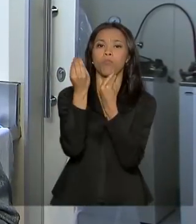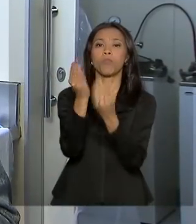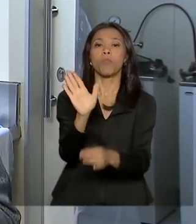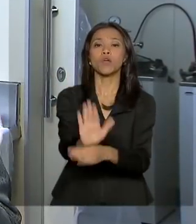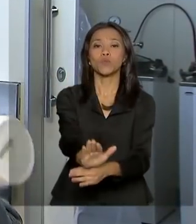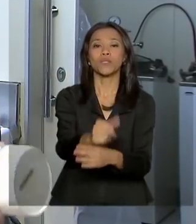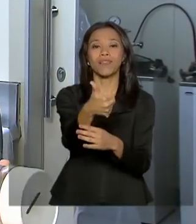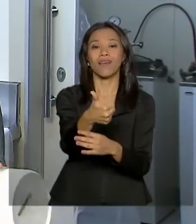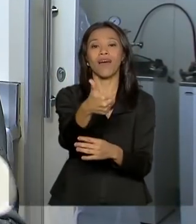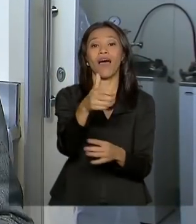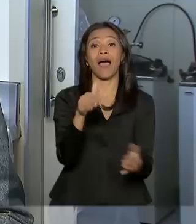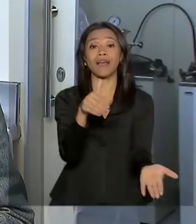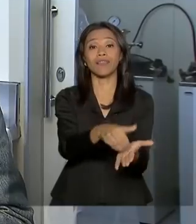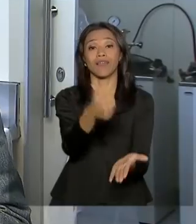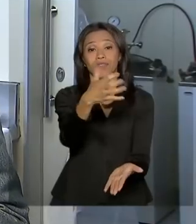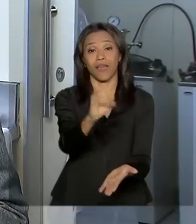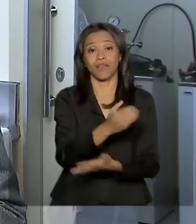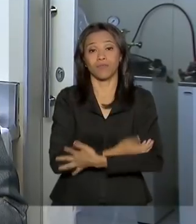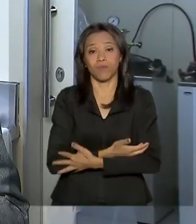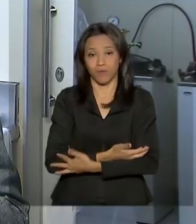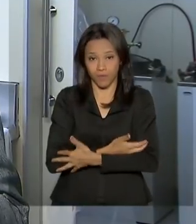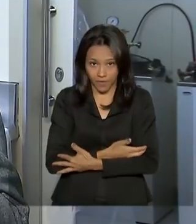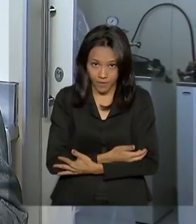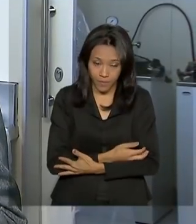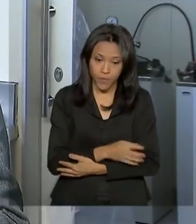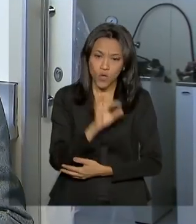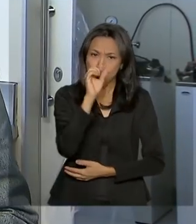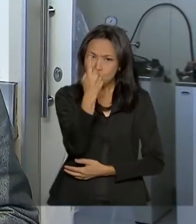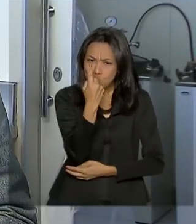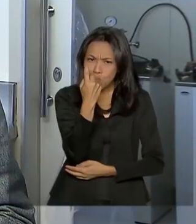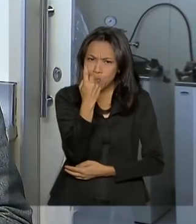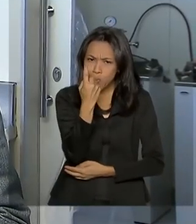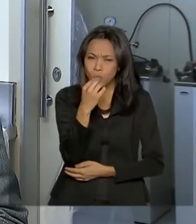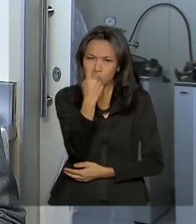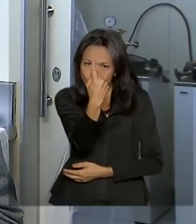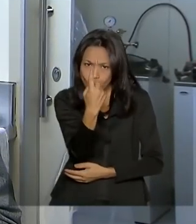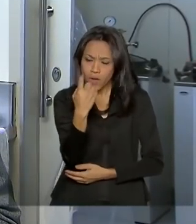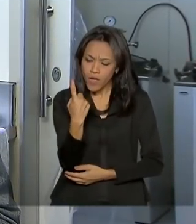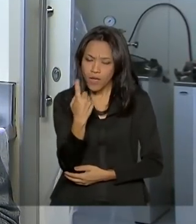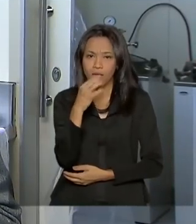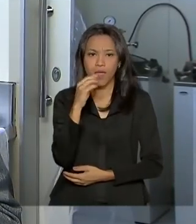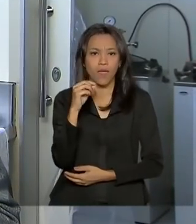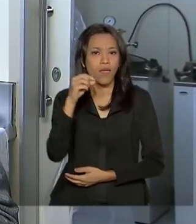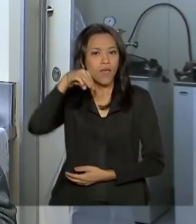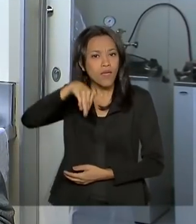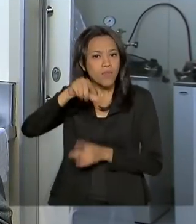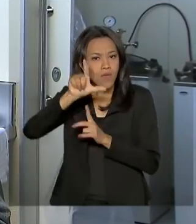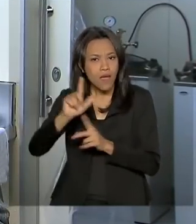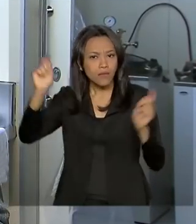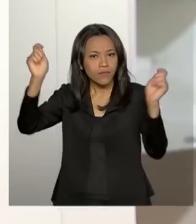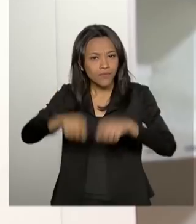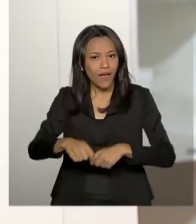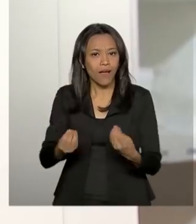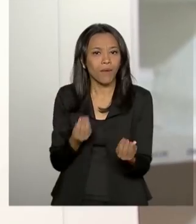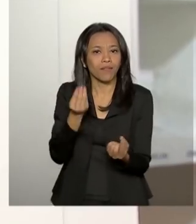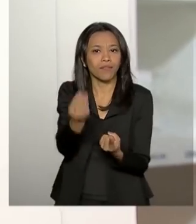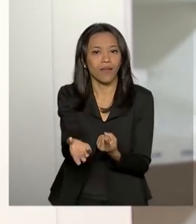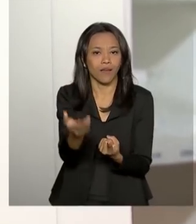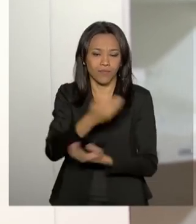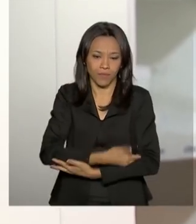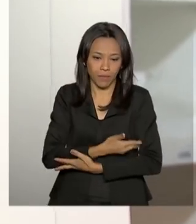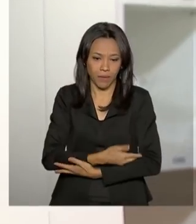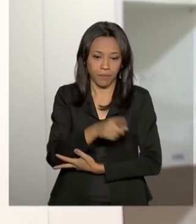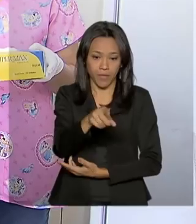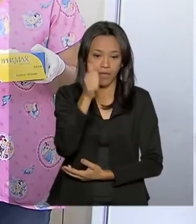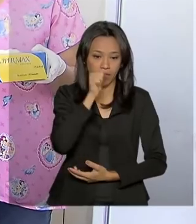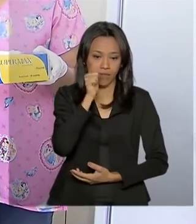-nascidos. Dependendo do peso do bebê, apenas 1 ml é suficiente para nutri-lo a cada refeição. Há 8 anos,